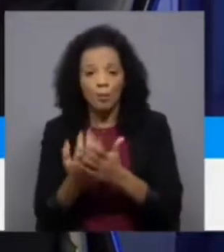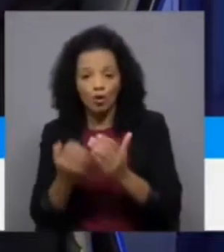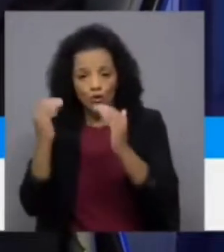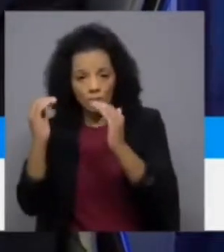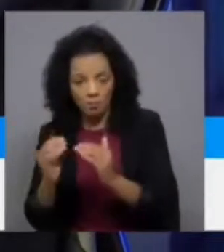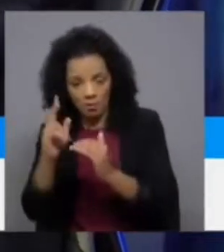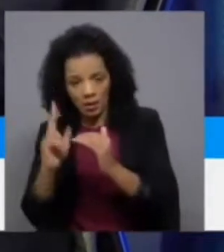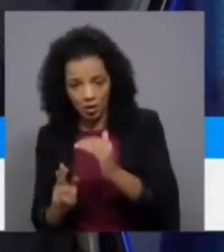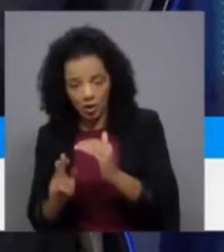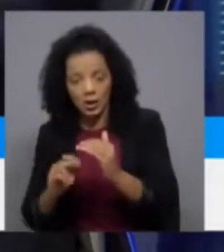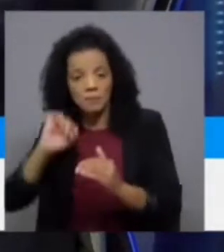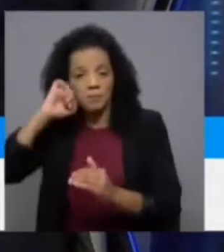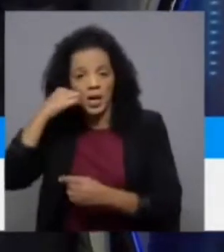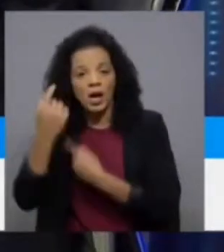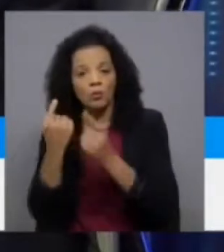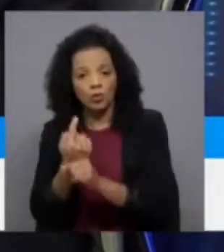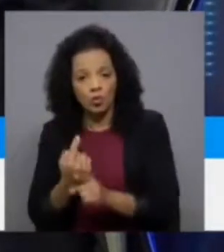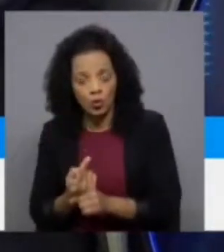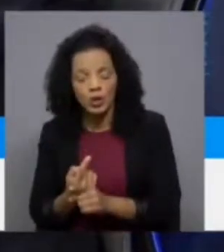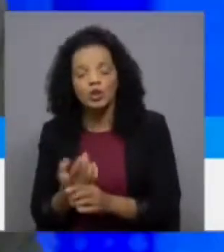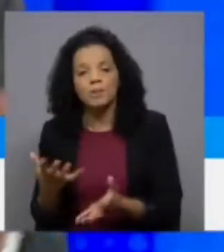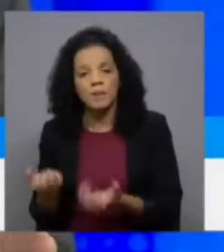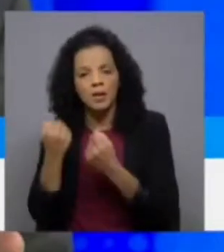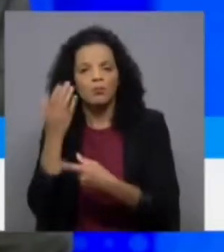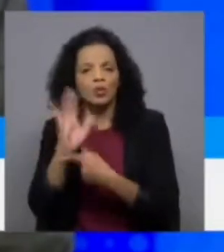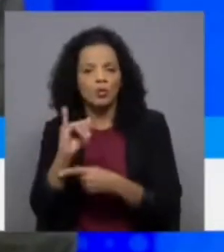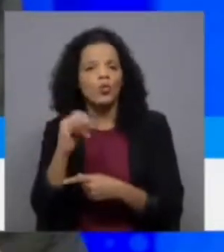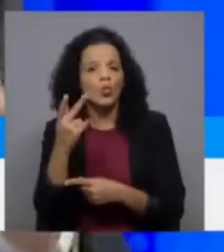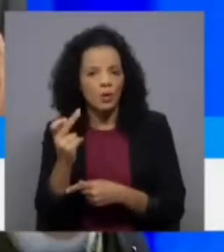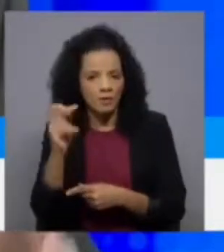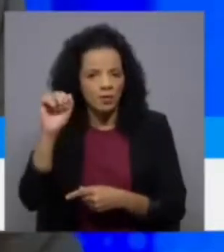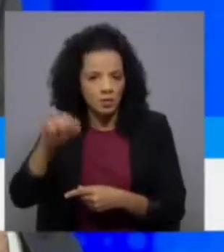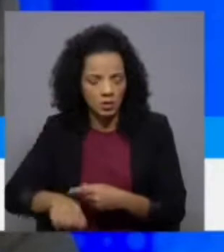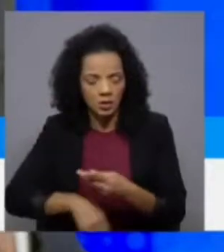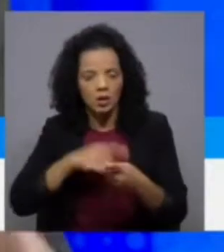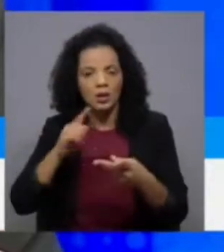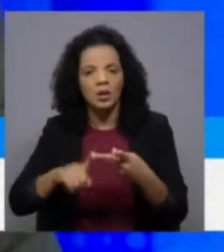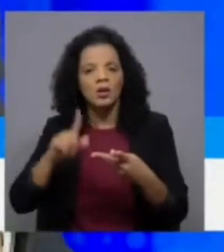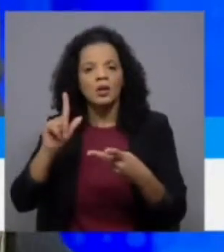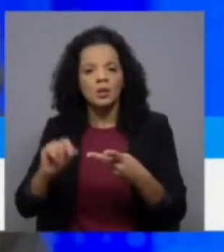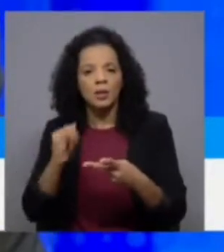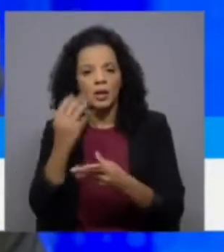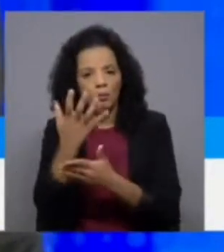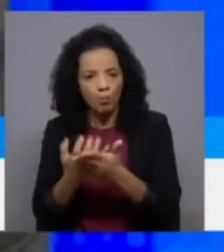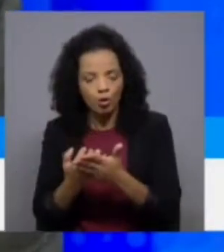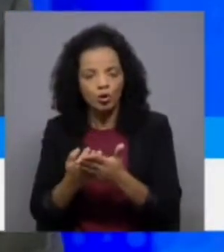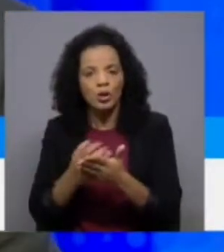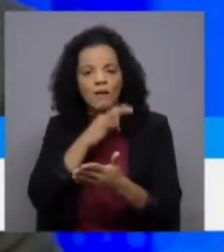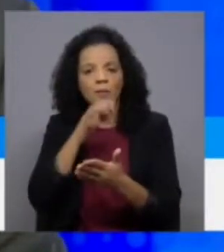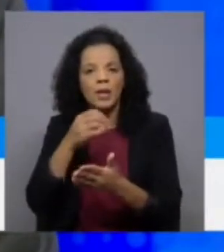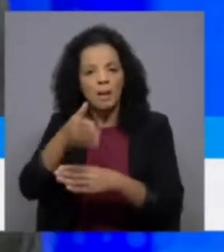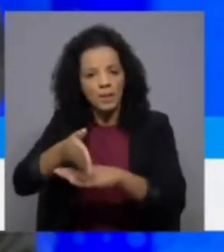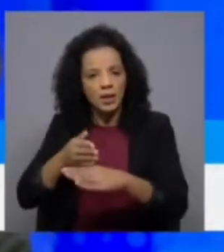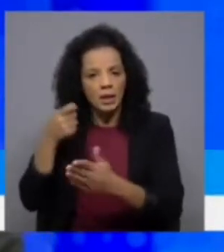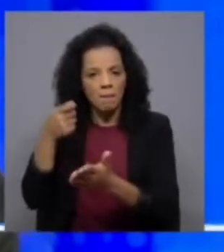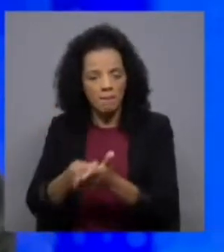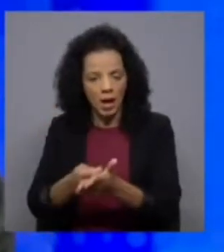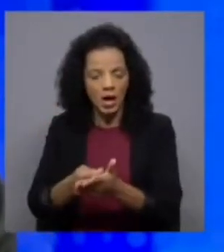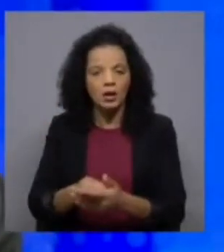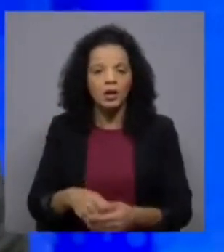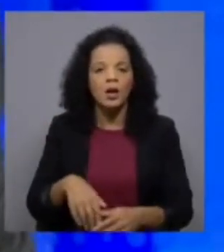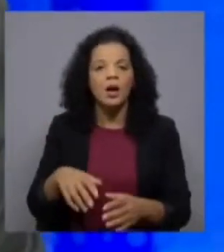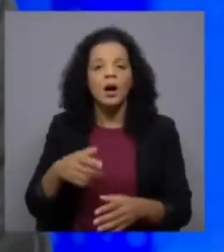consequência em alguns aspectos desejável, no IVA é desejável, no imposto que paga a família mediana é desejável, no IRC, deste caminho de